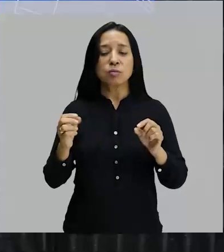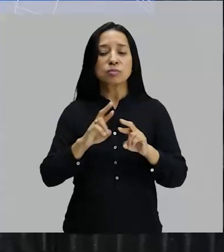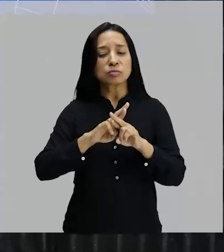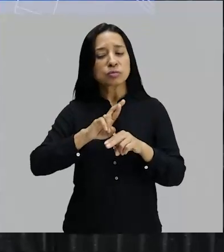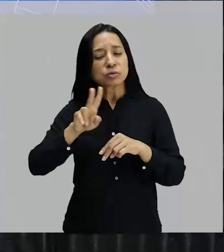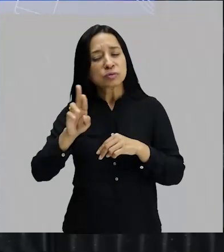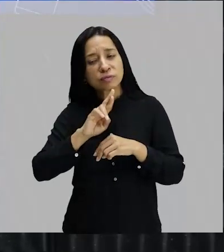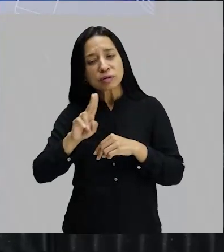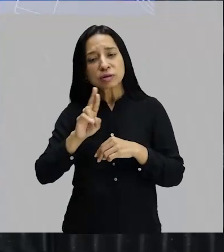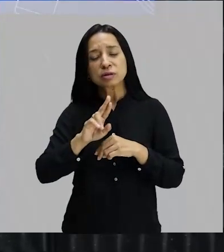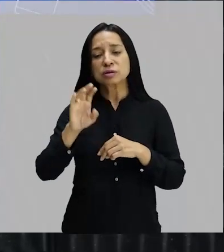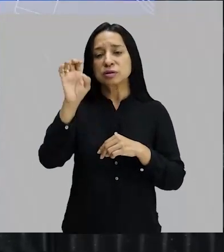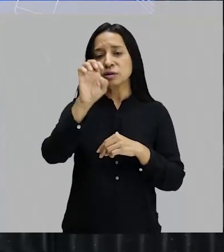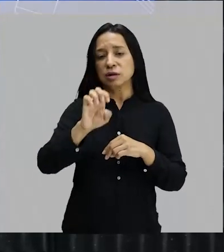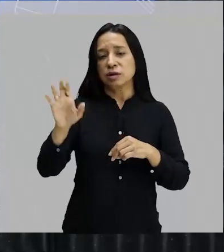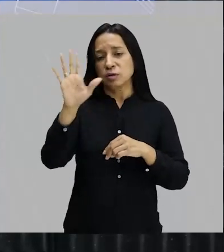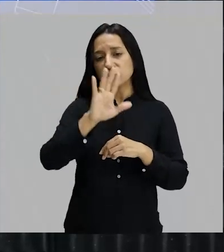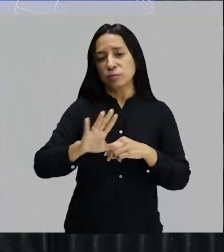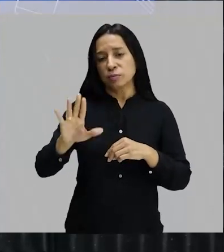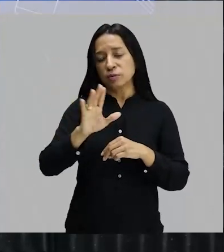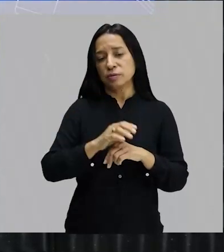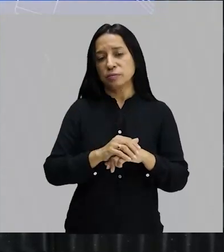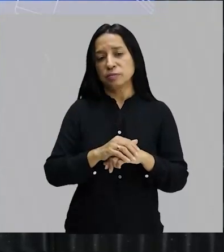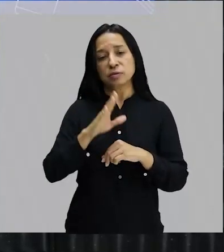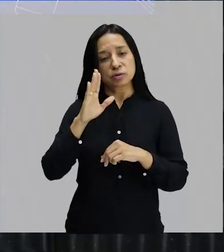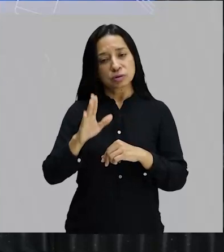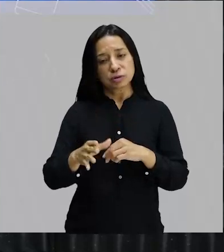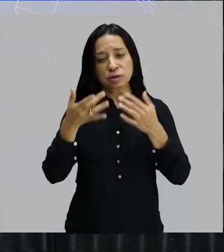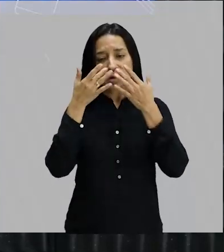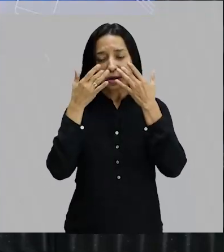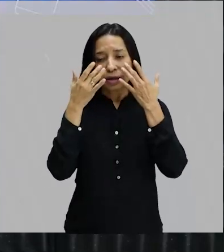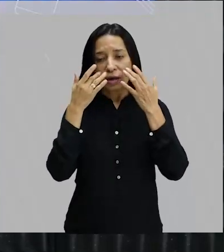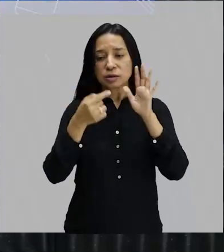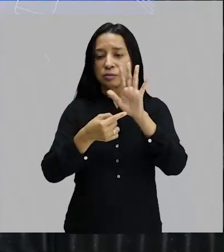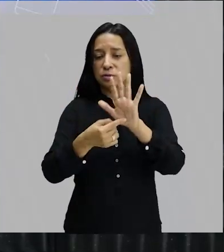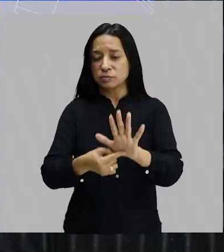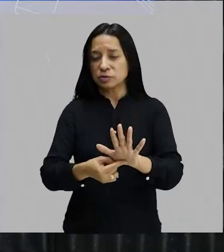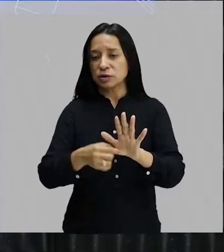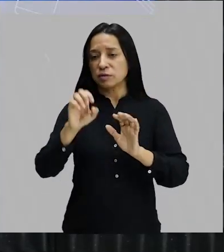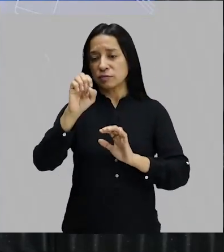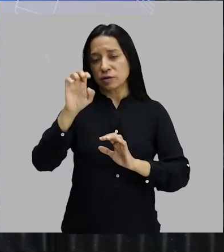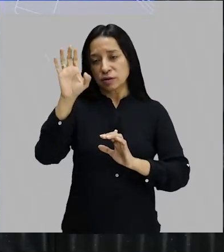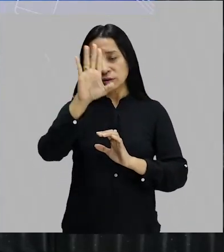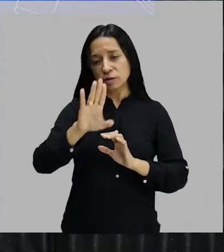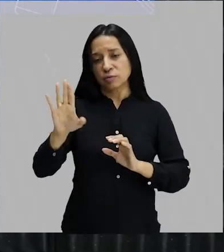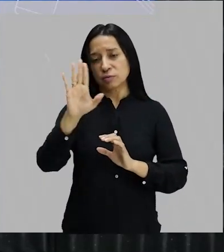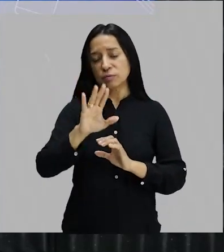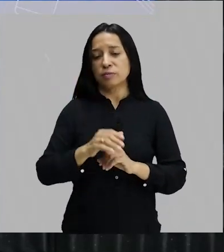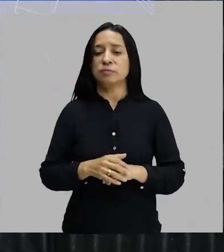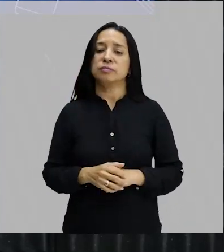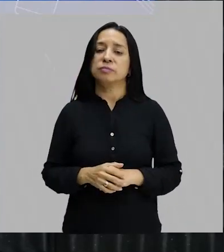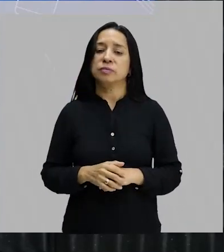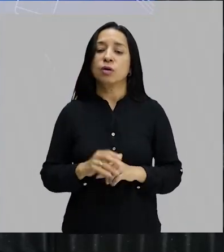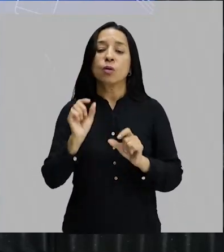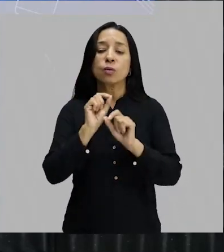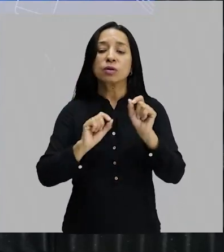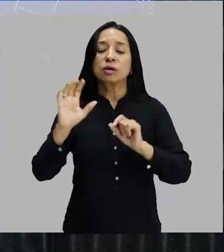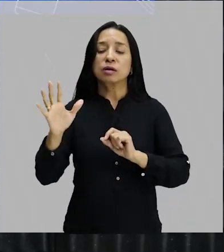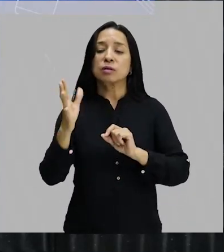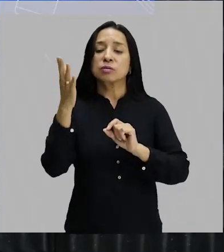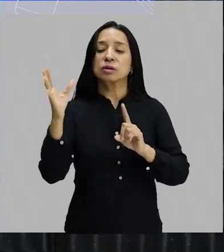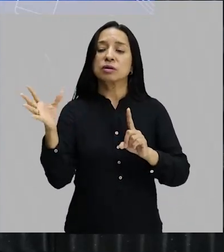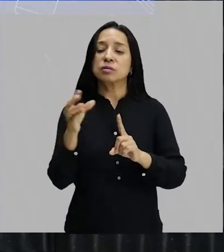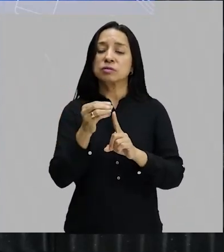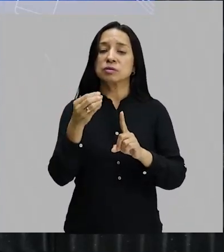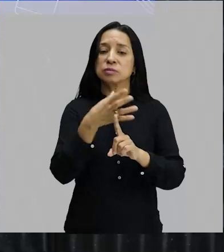europeias, já que a arte se manifestava ali na Europa. E aí quando você fala do que aconteceu na Semana de Arte Moderna,